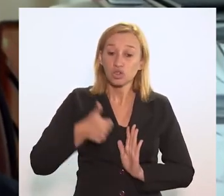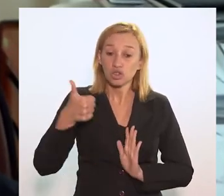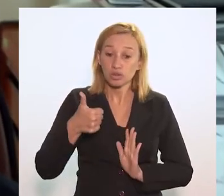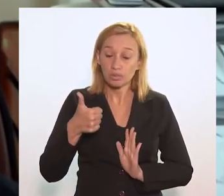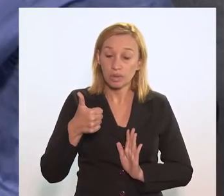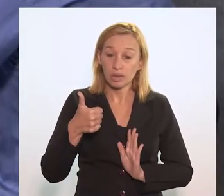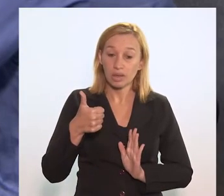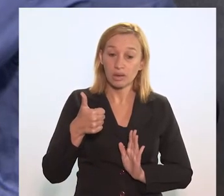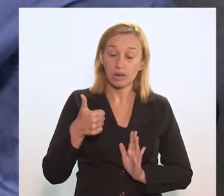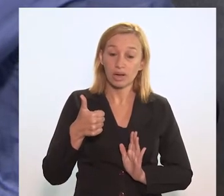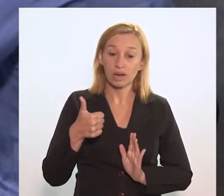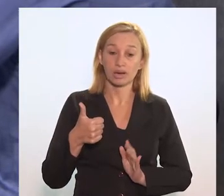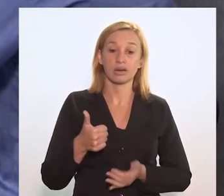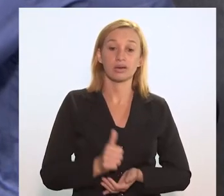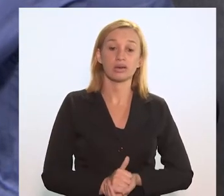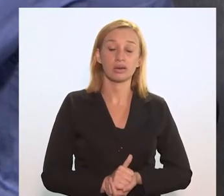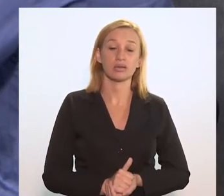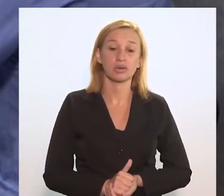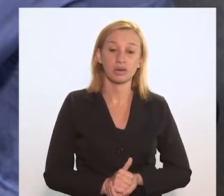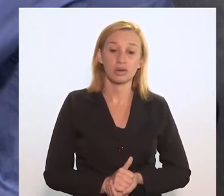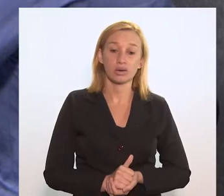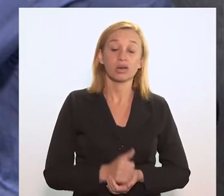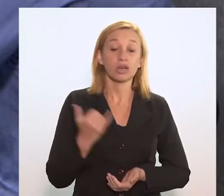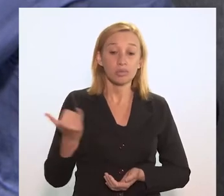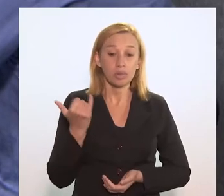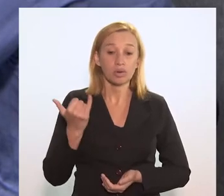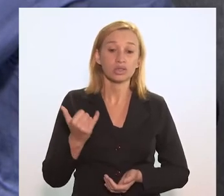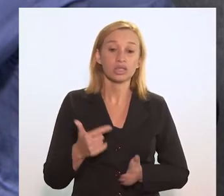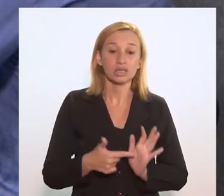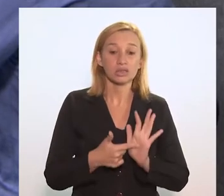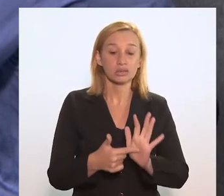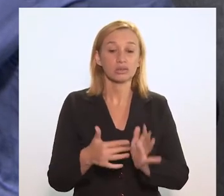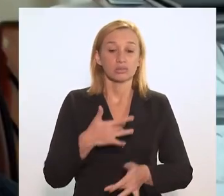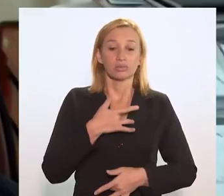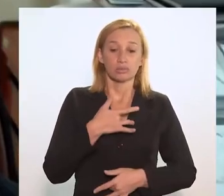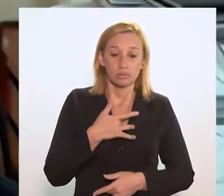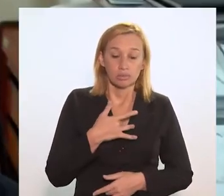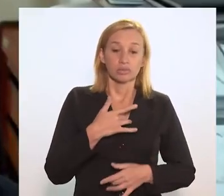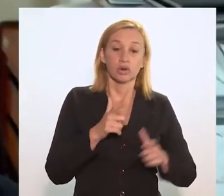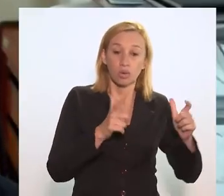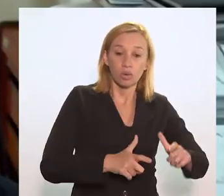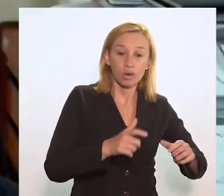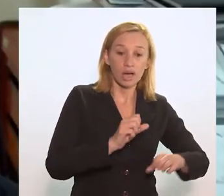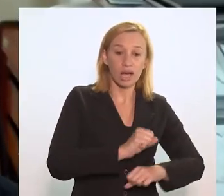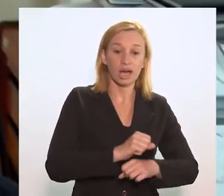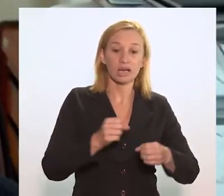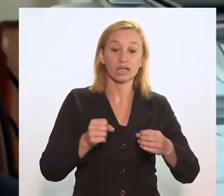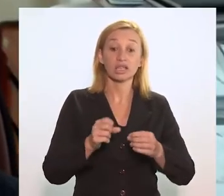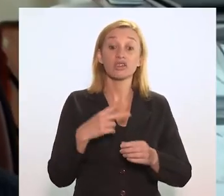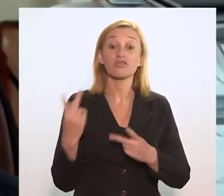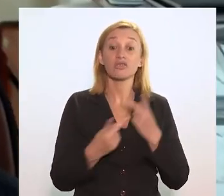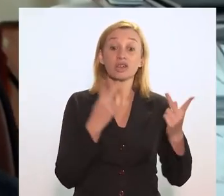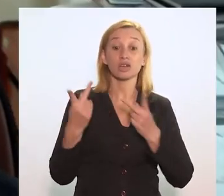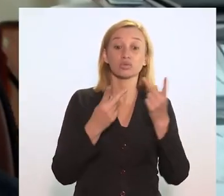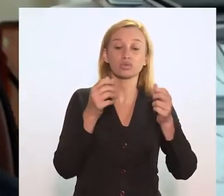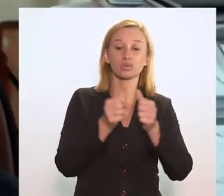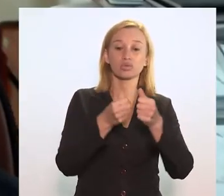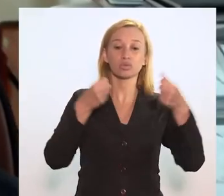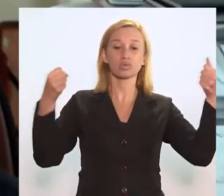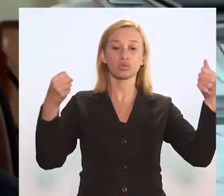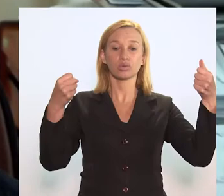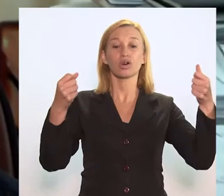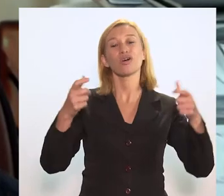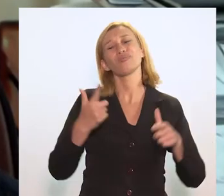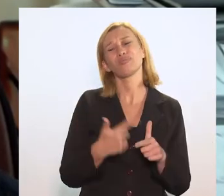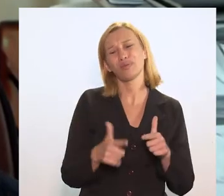alternativa. O que é importante na tuberculose é sempre ambientes ventilados. A gente tem o problema